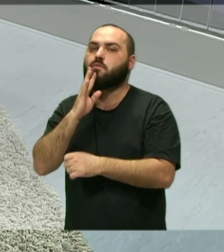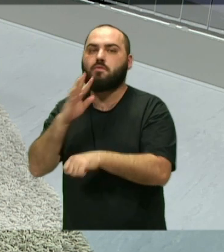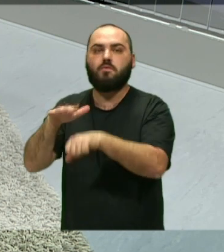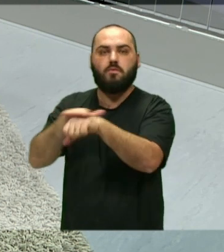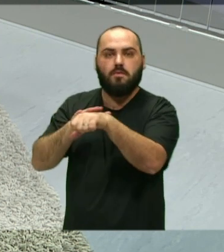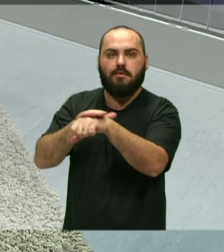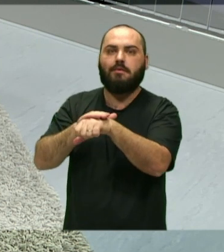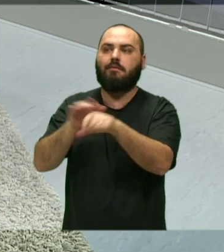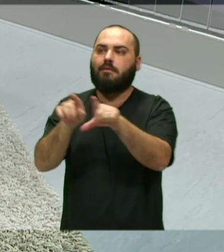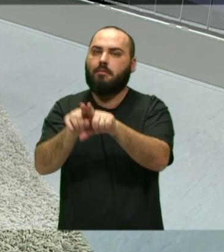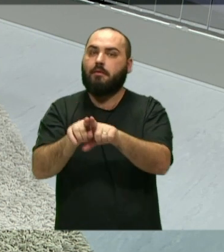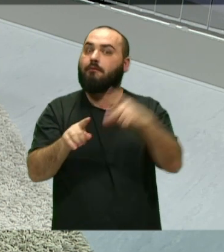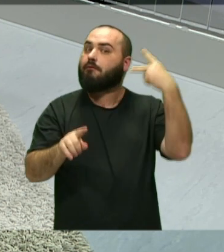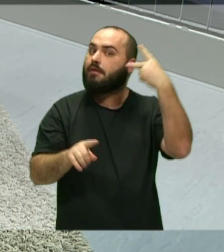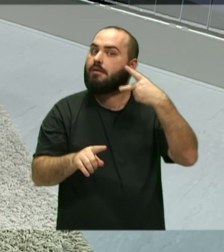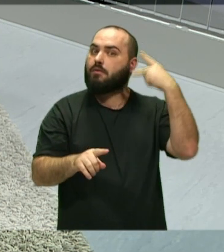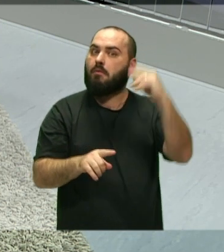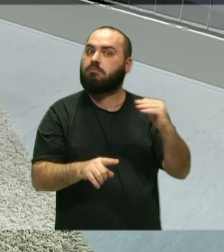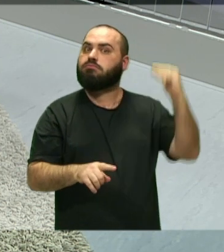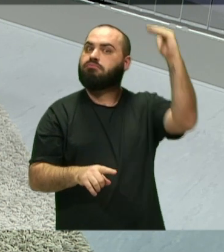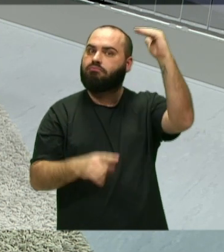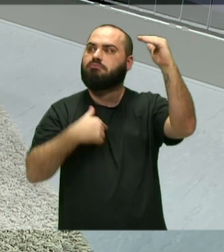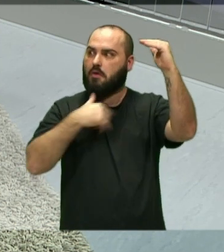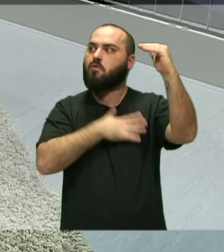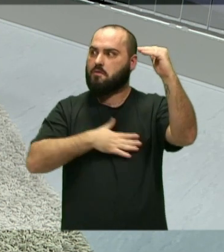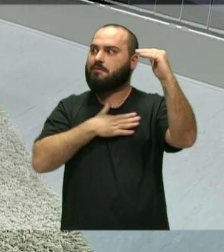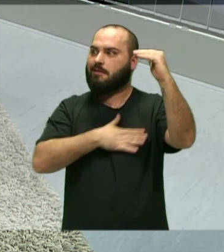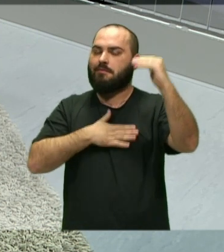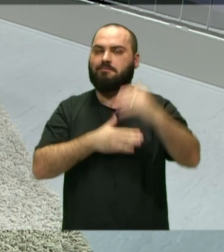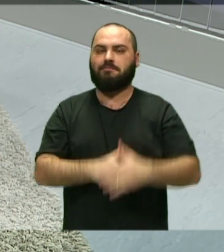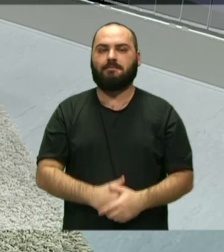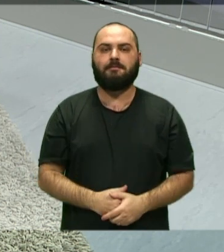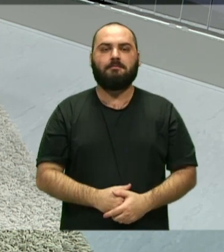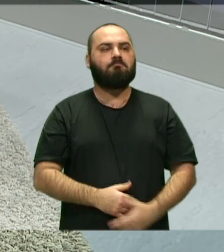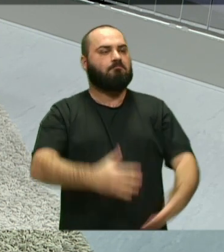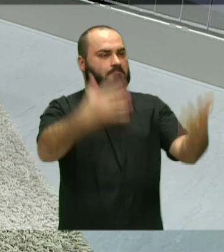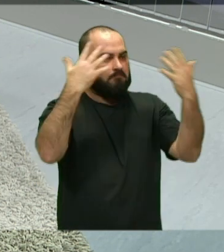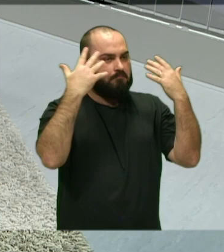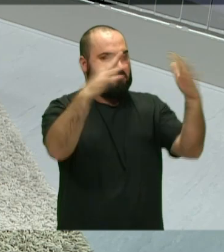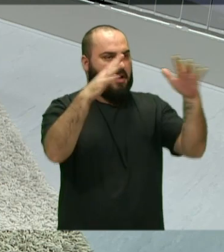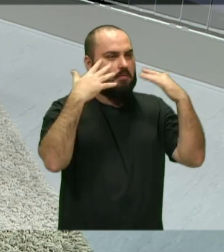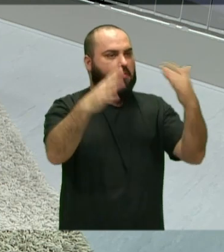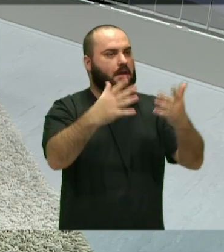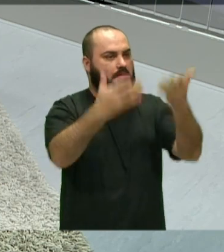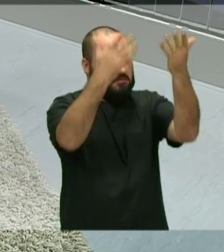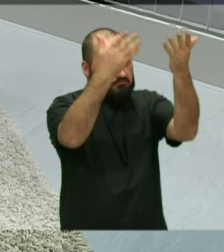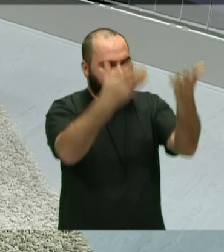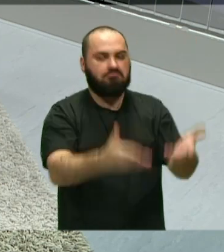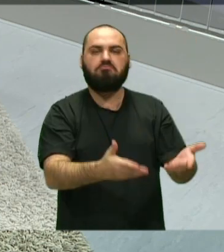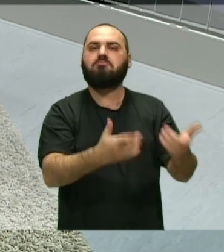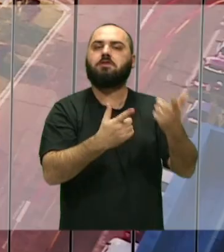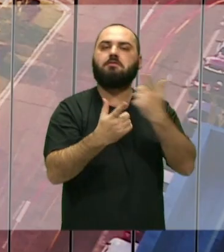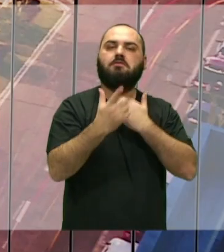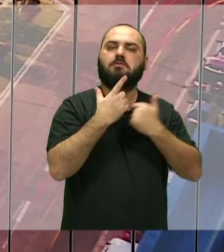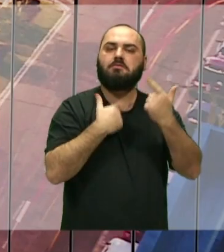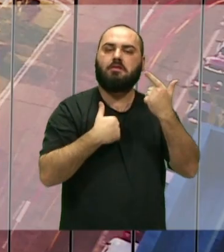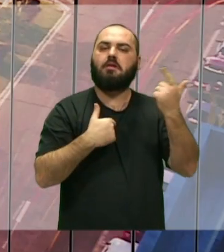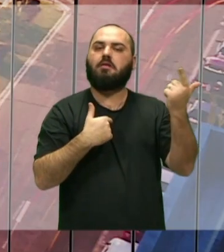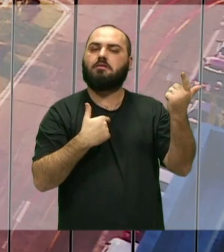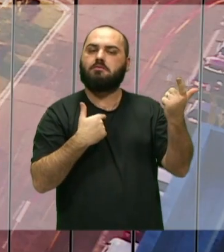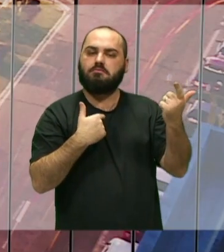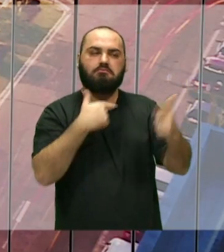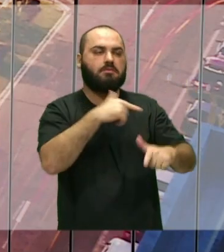até vereadores, então eu gostei muito. Lucas, parabéns pela tua iniciativa, pela tua